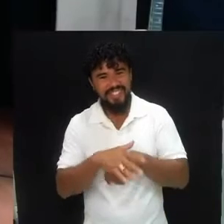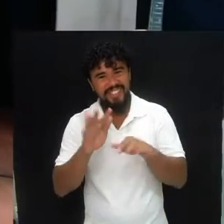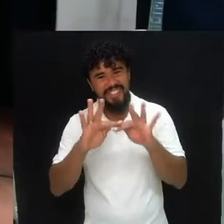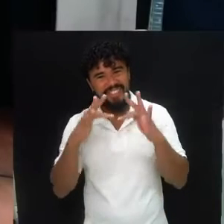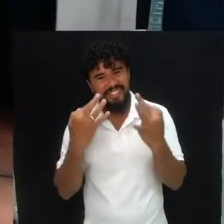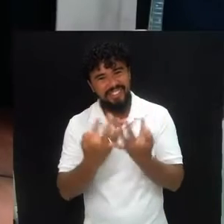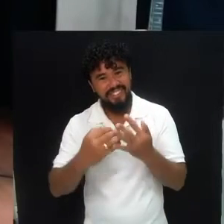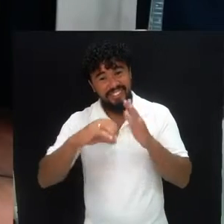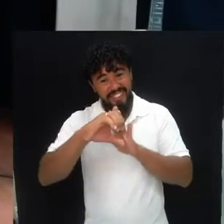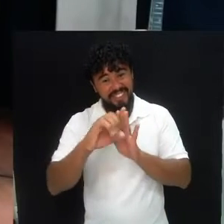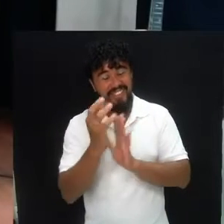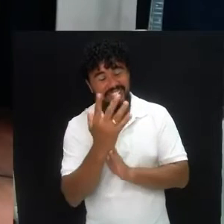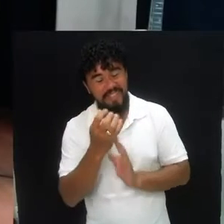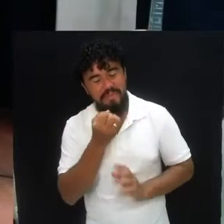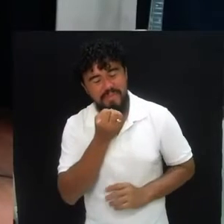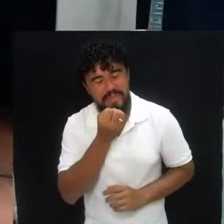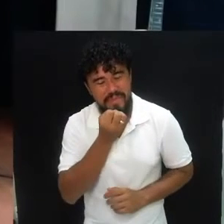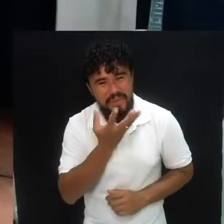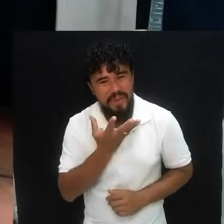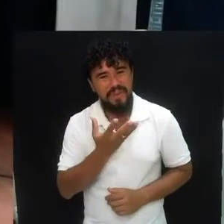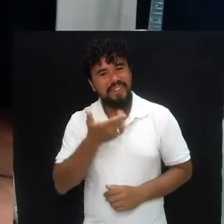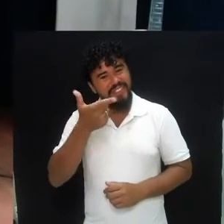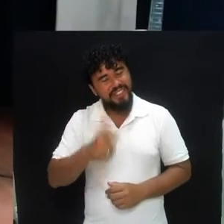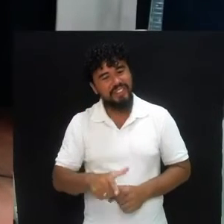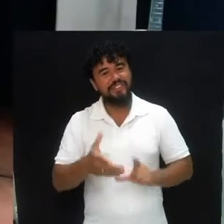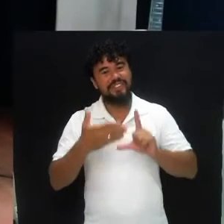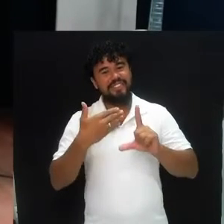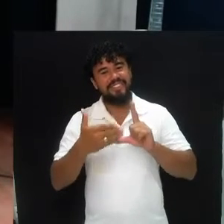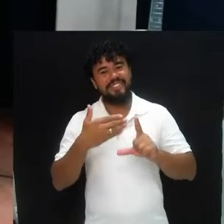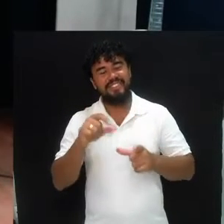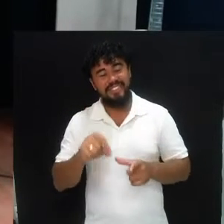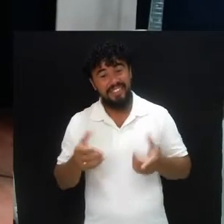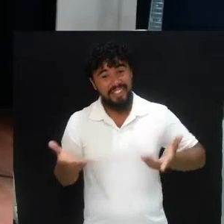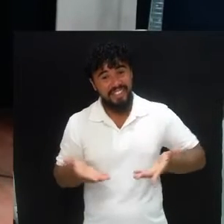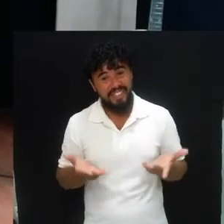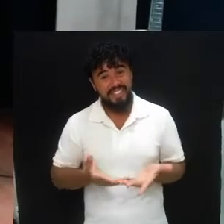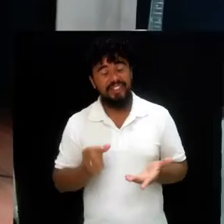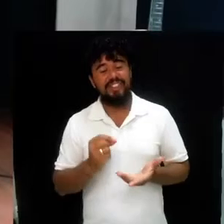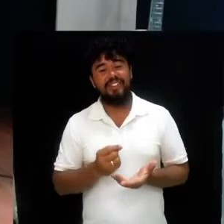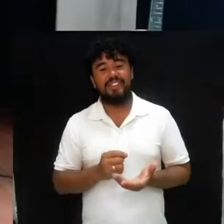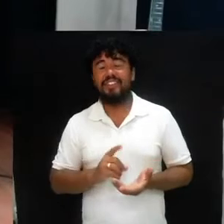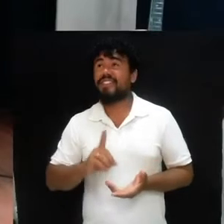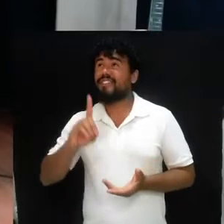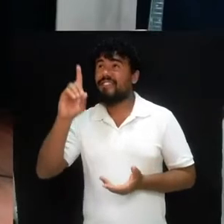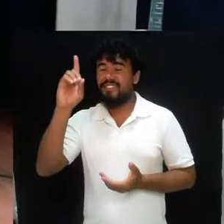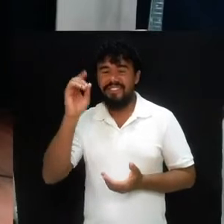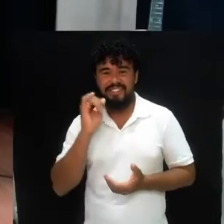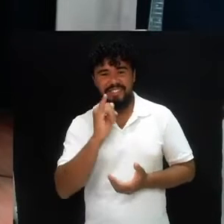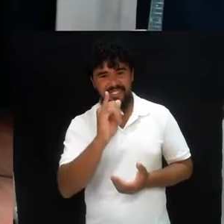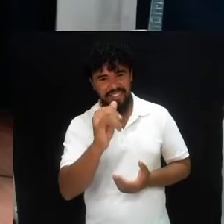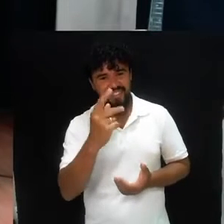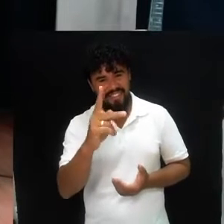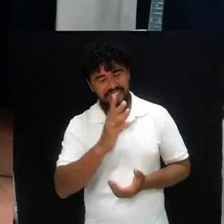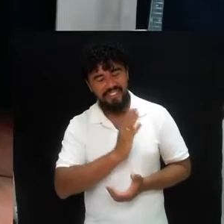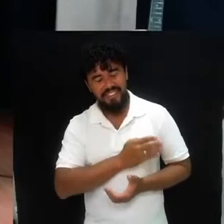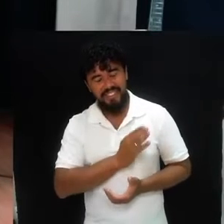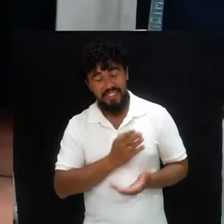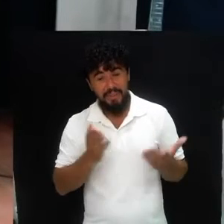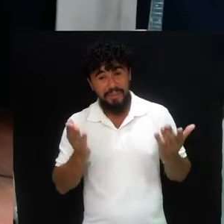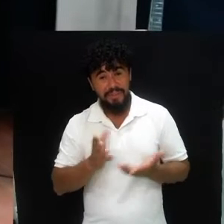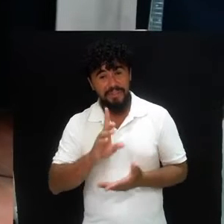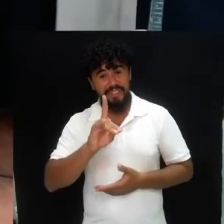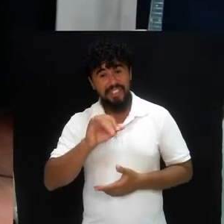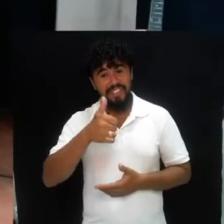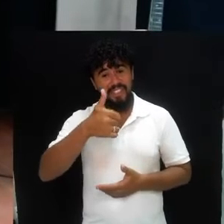Comunhão, bom demais estar com você e mais uma transmissão trazendo a palavra de Deus ao seu coração. Hoje é dia 19 de